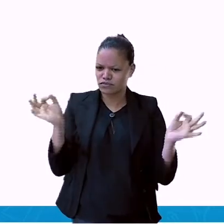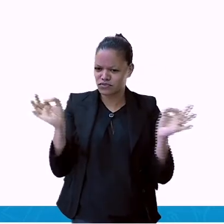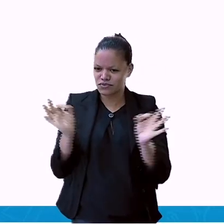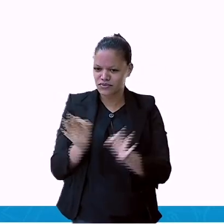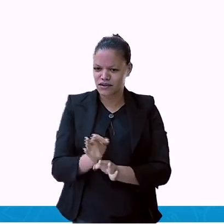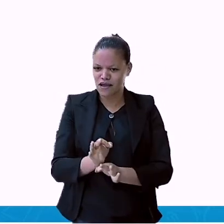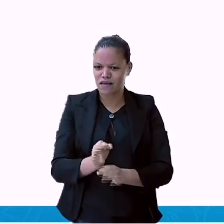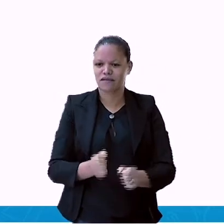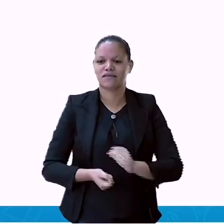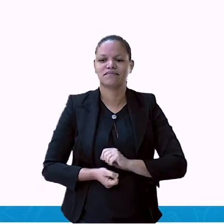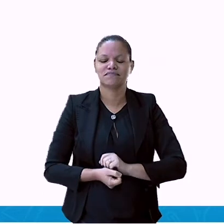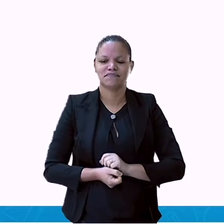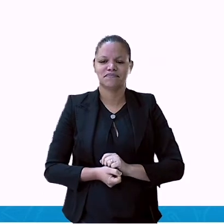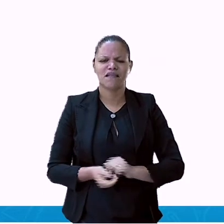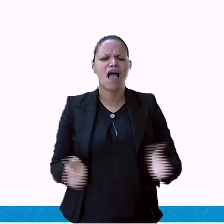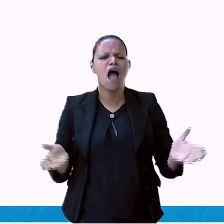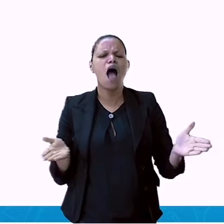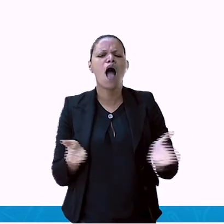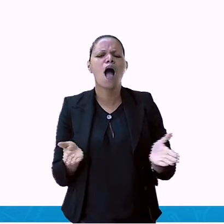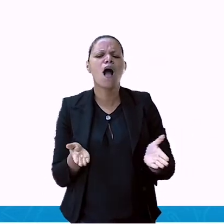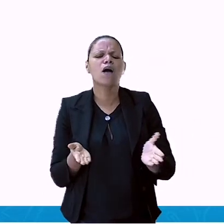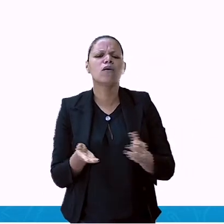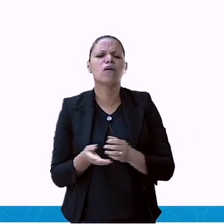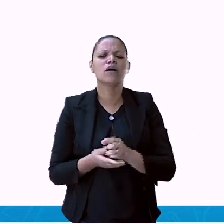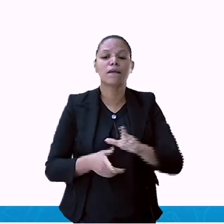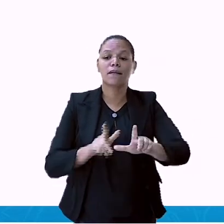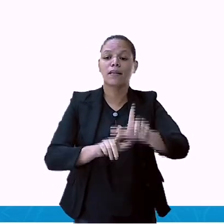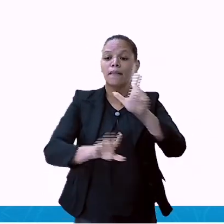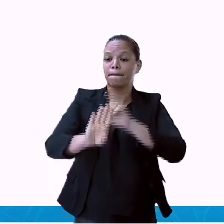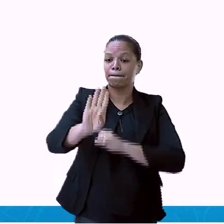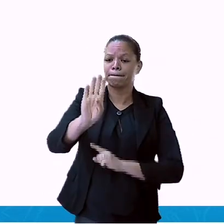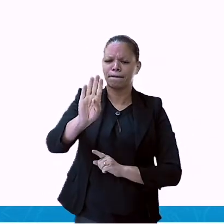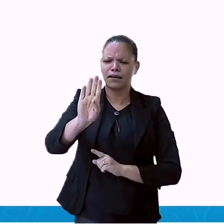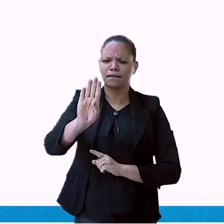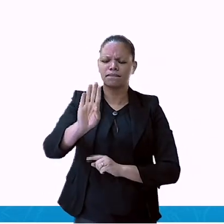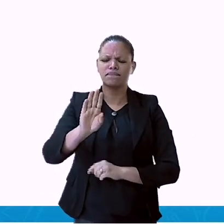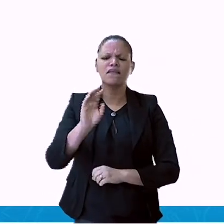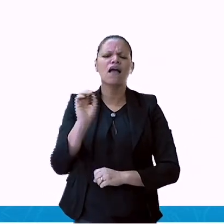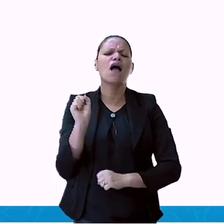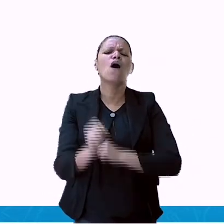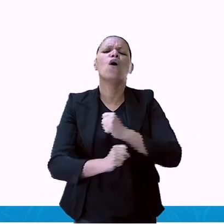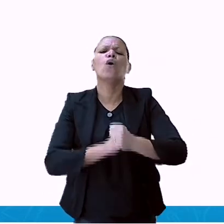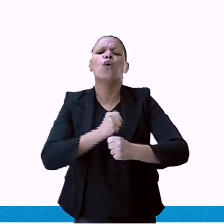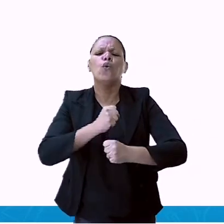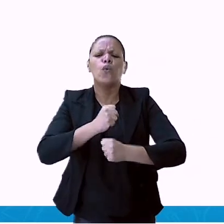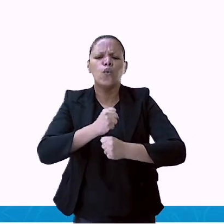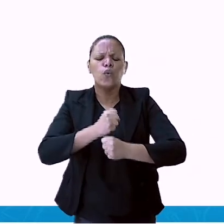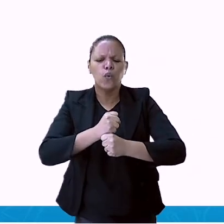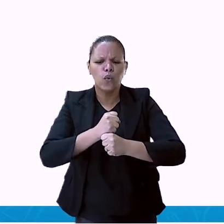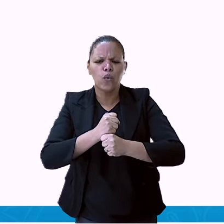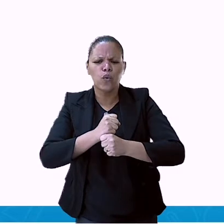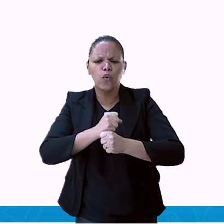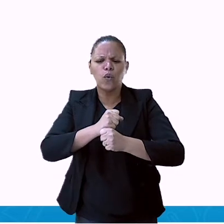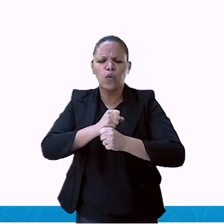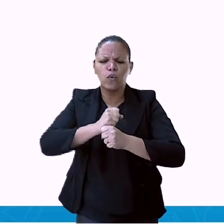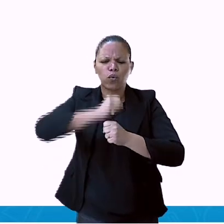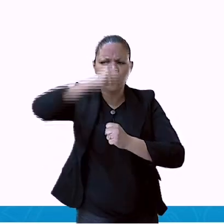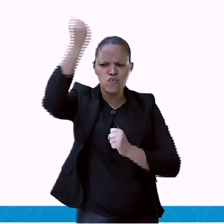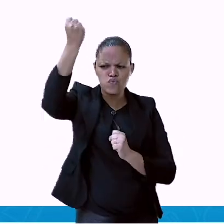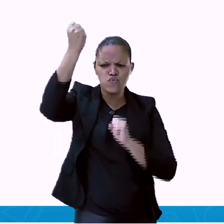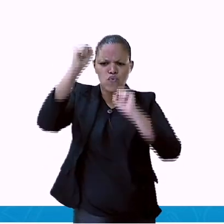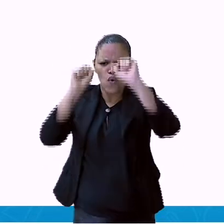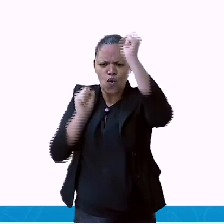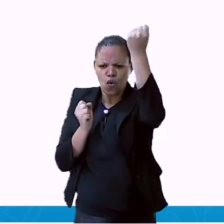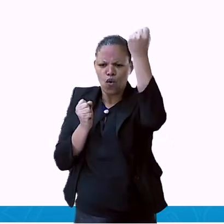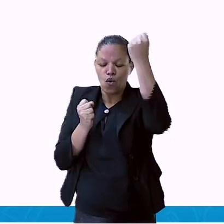responder a letra B. Em que ano a ginástica e o atletismo tiveram